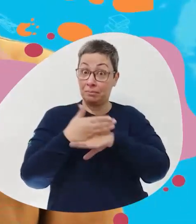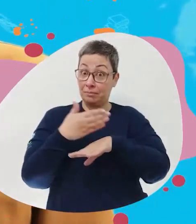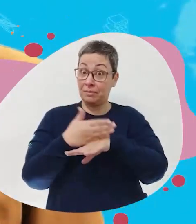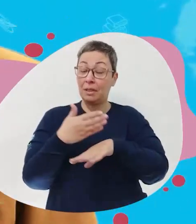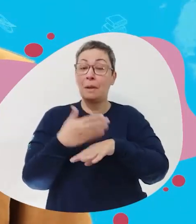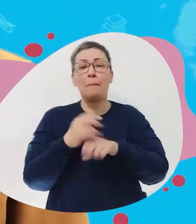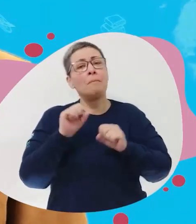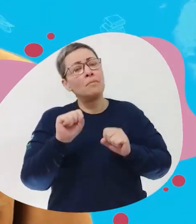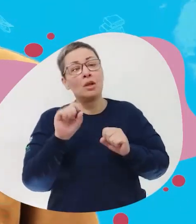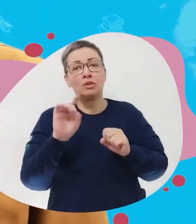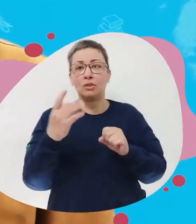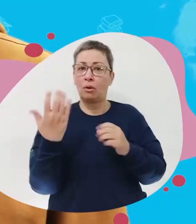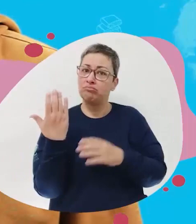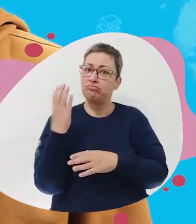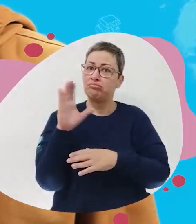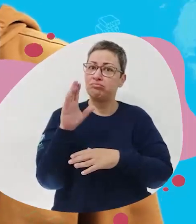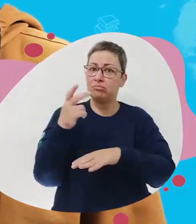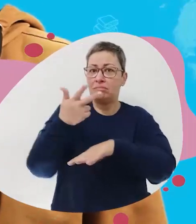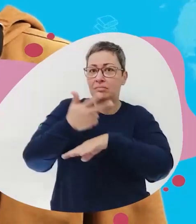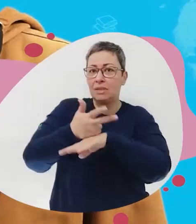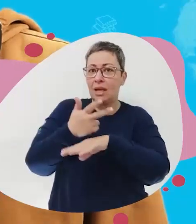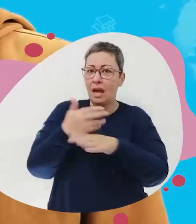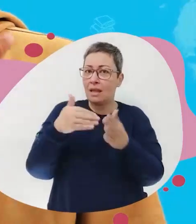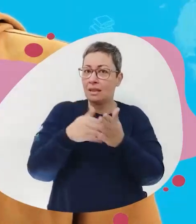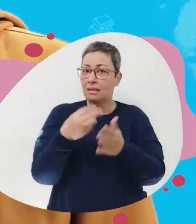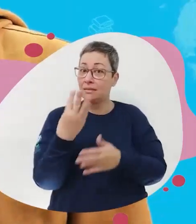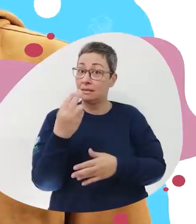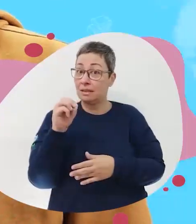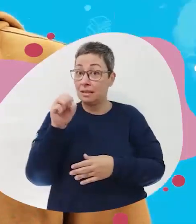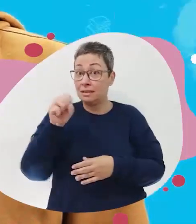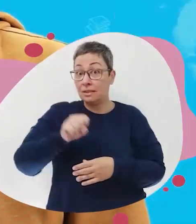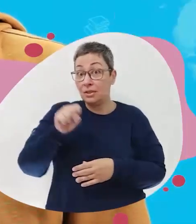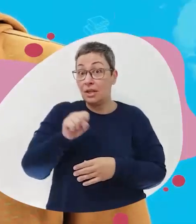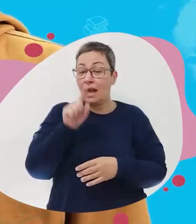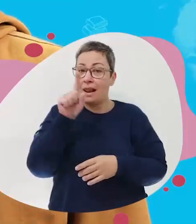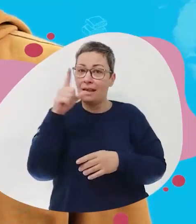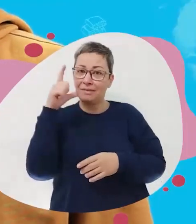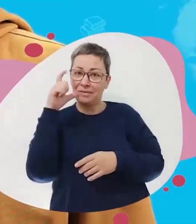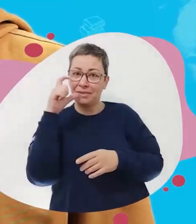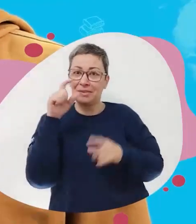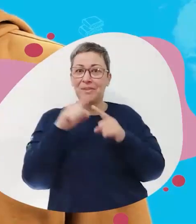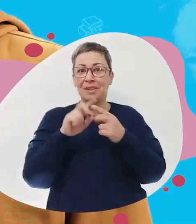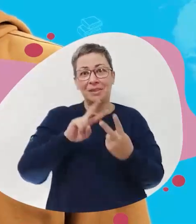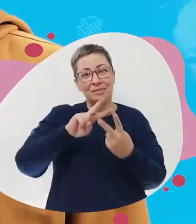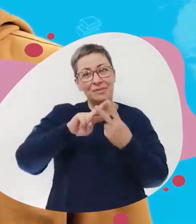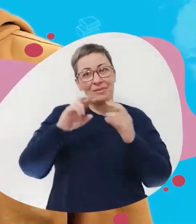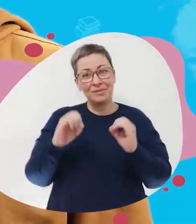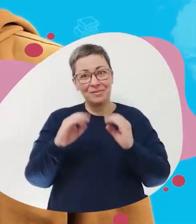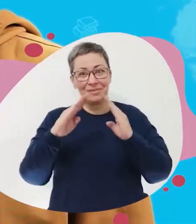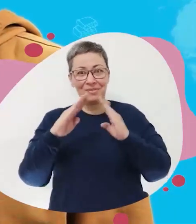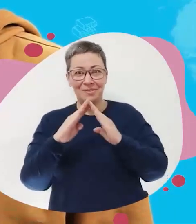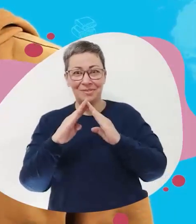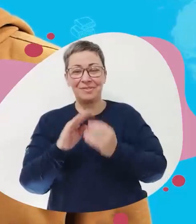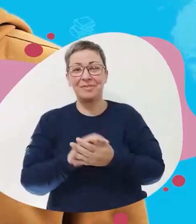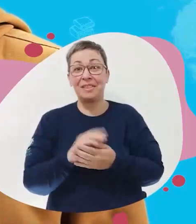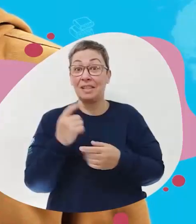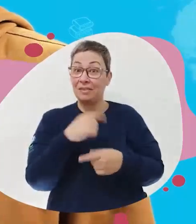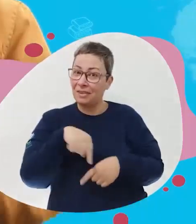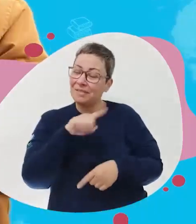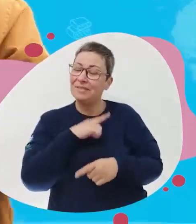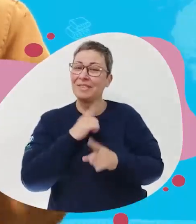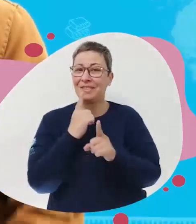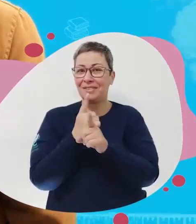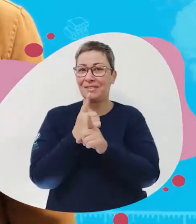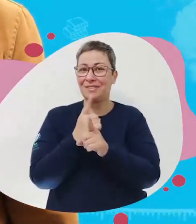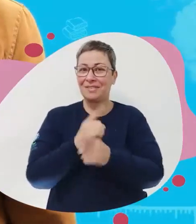Para participar, basta postar um vídeo de até 30 segundos lá no nosso Instagram, com a hashtag Sabeles em Casa.